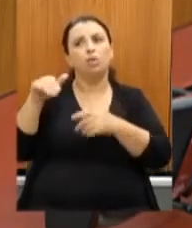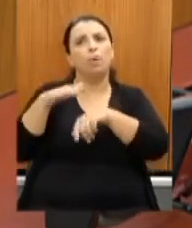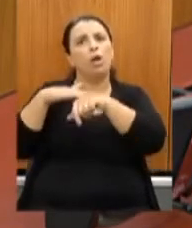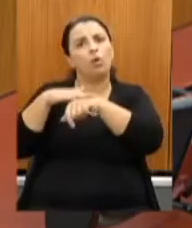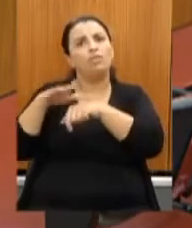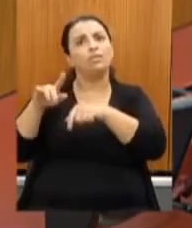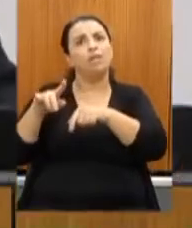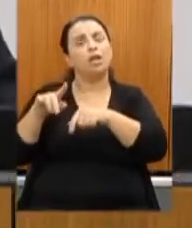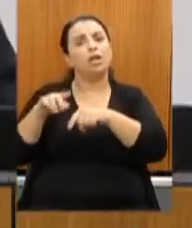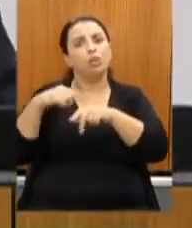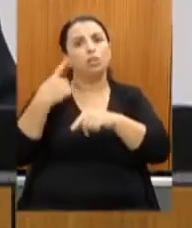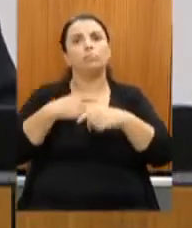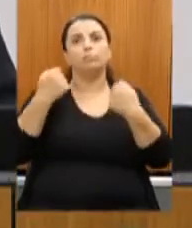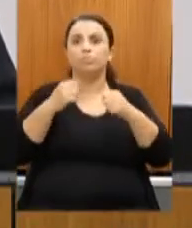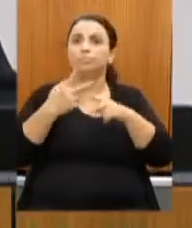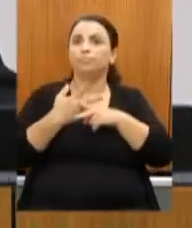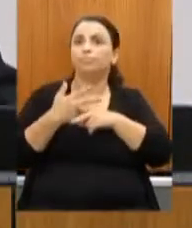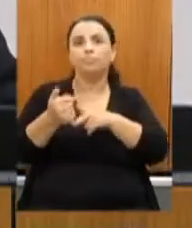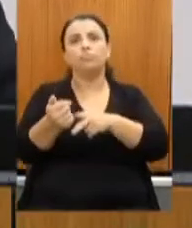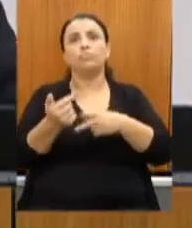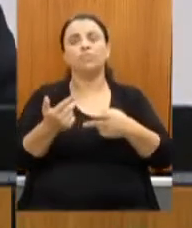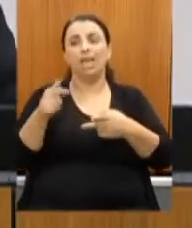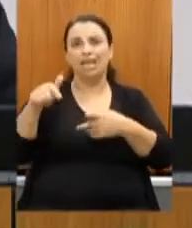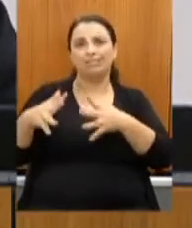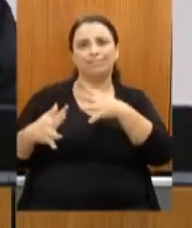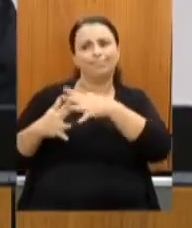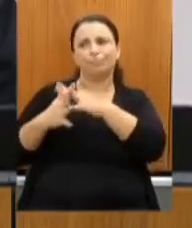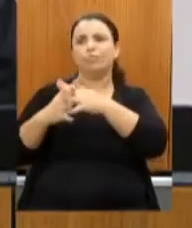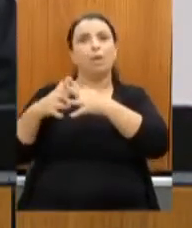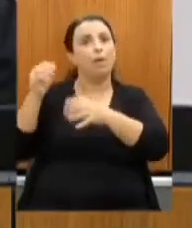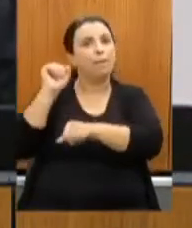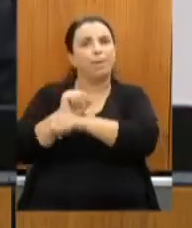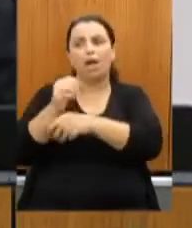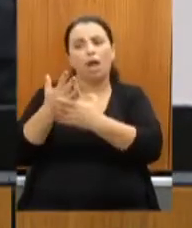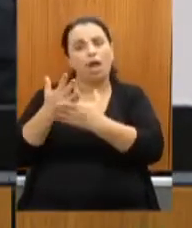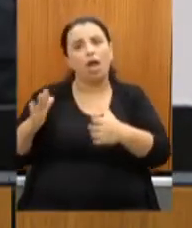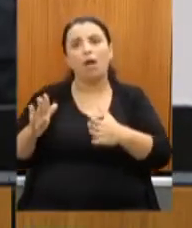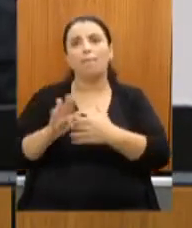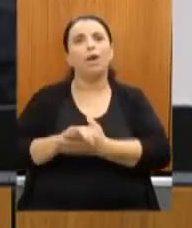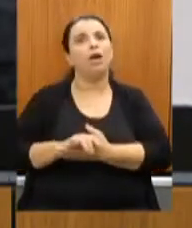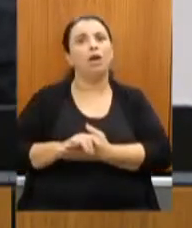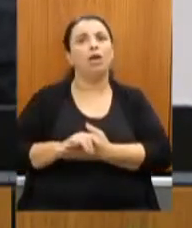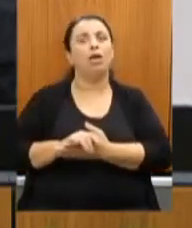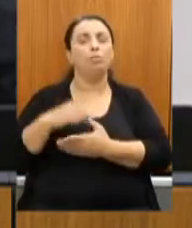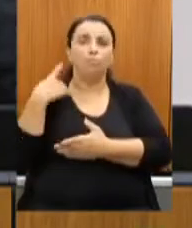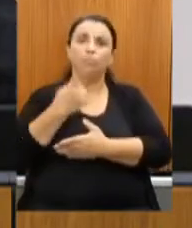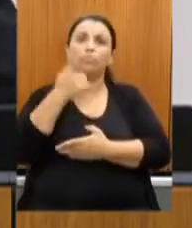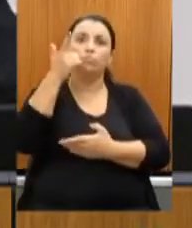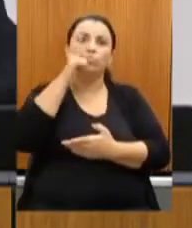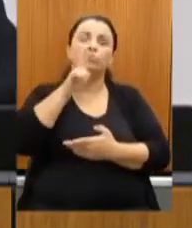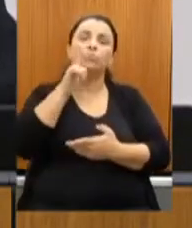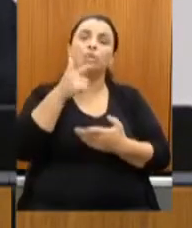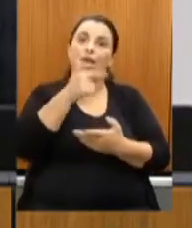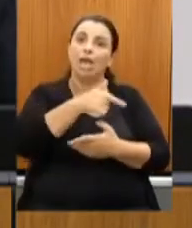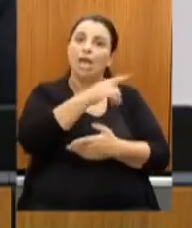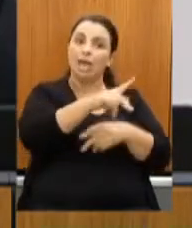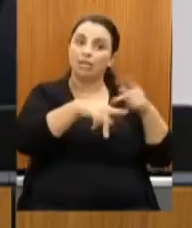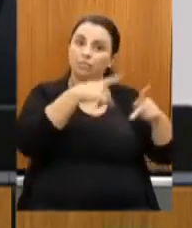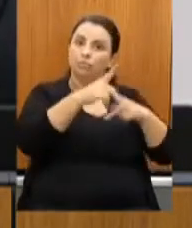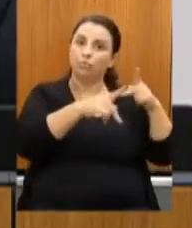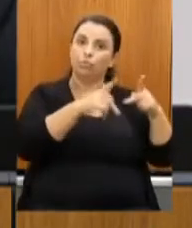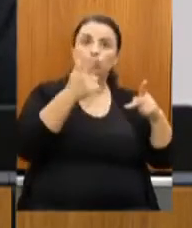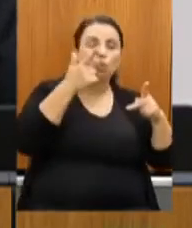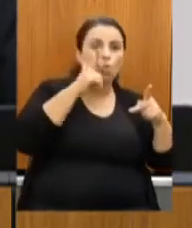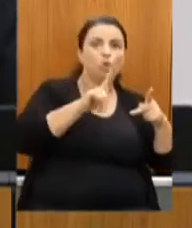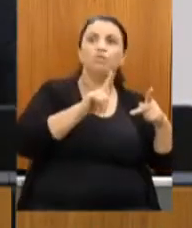vencer esse impedimento para que realmente nós tenhamos essas pessoas participando